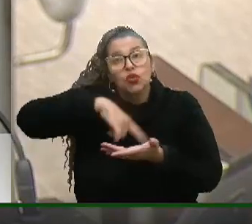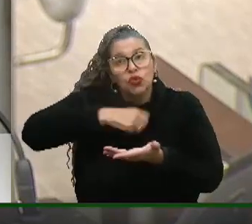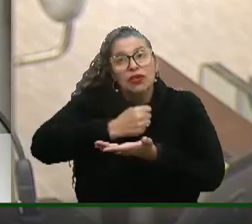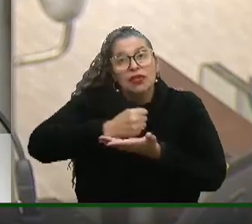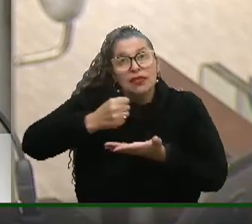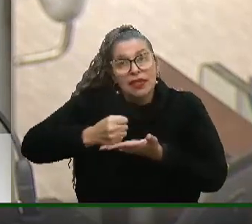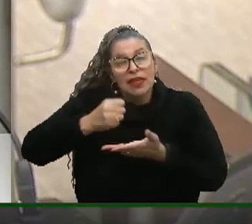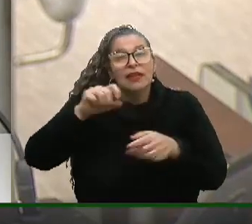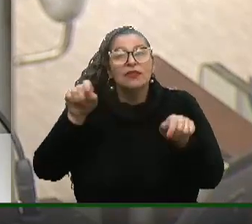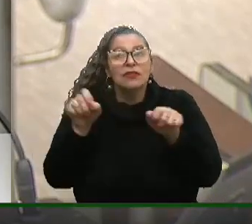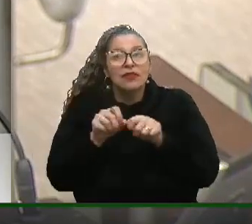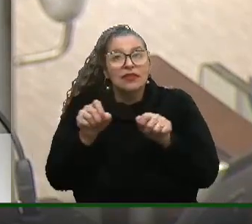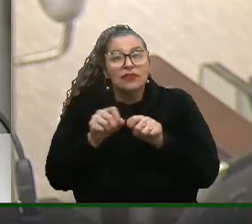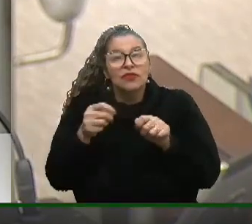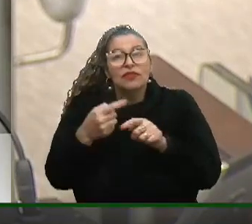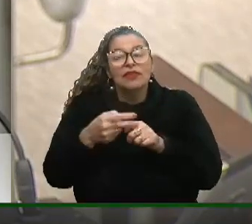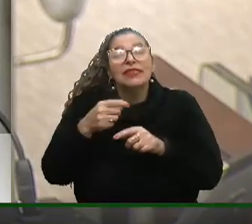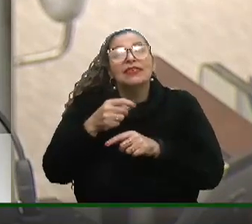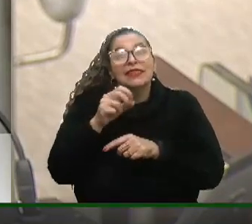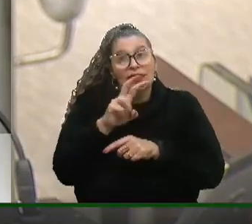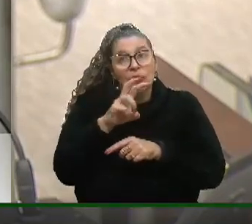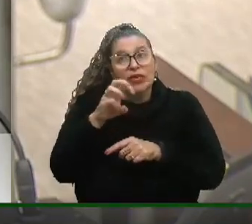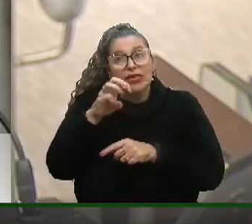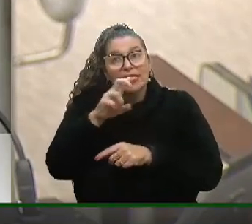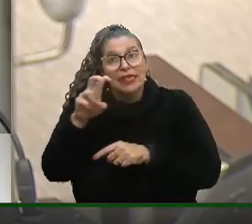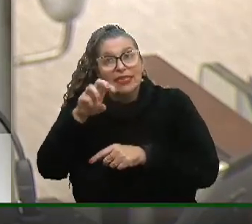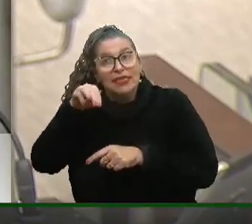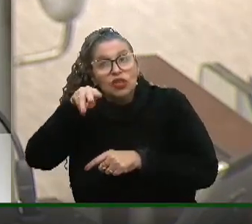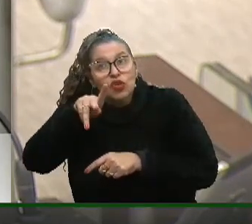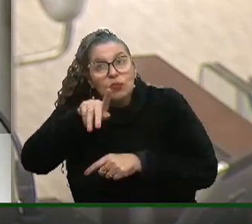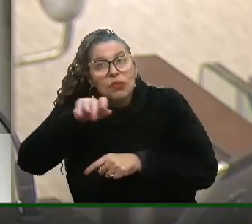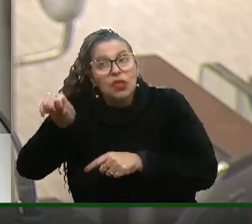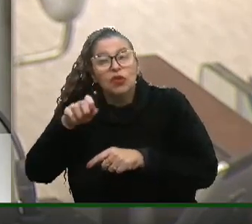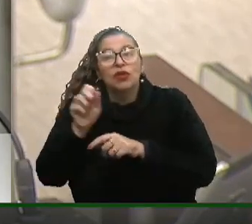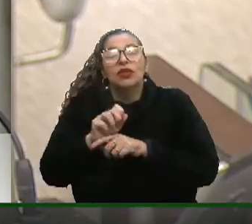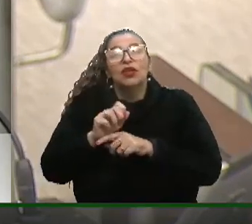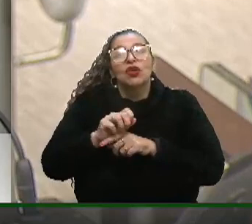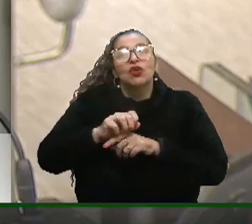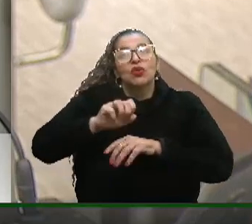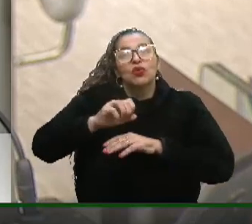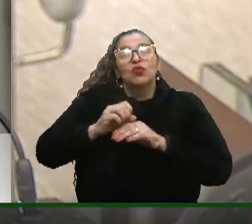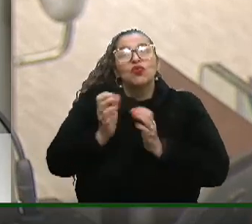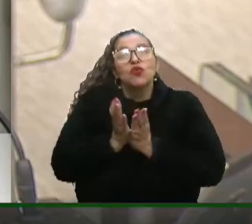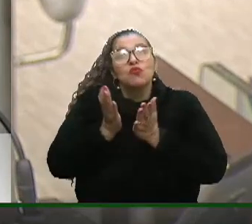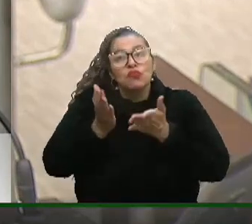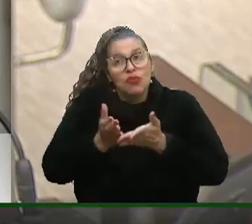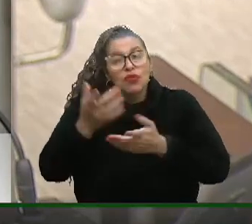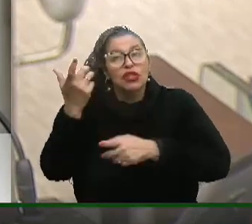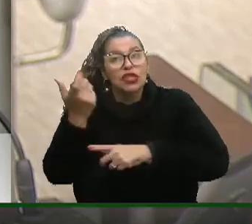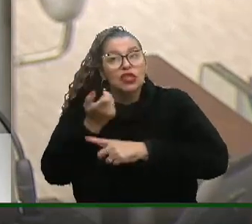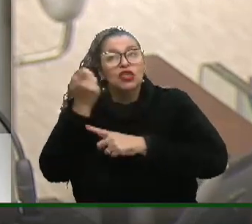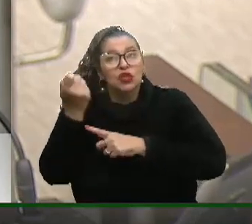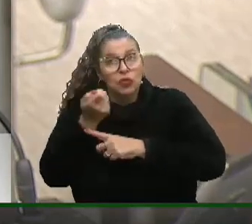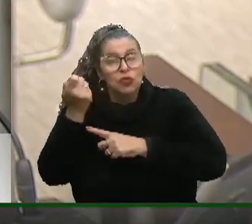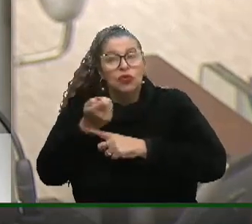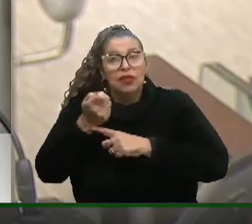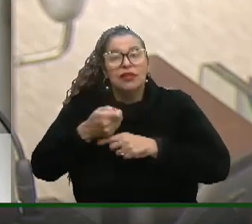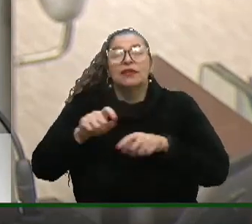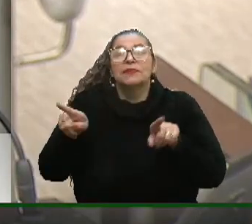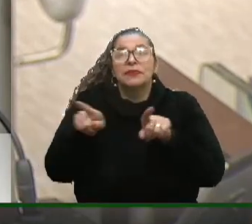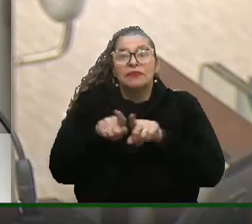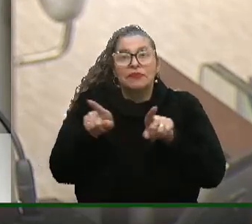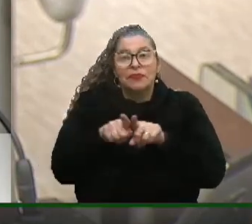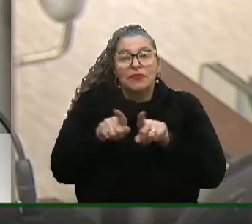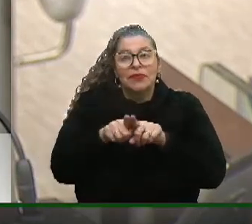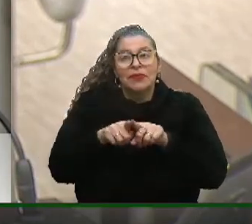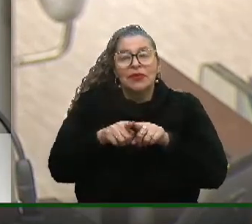$ 75 milhões, convênio com o Porto de Rio Grande para atrair investimentos, dispensa de cobrança de